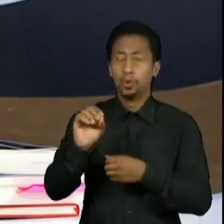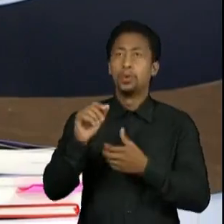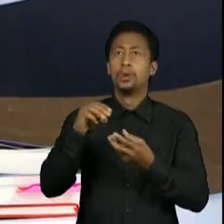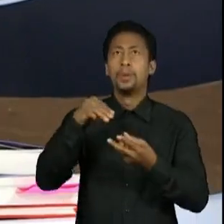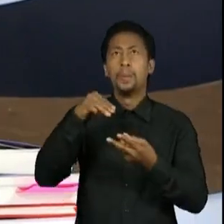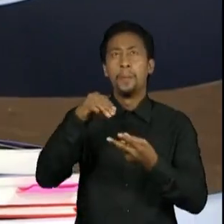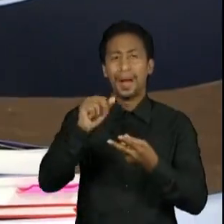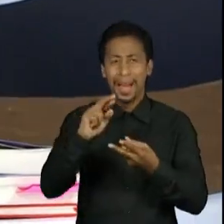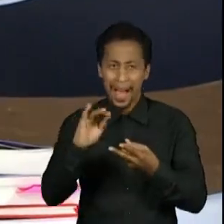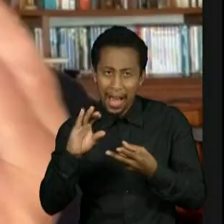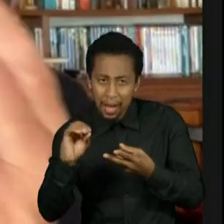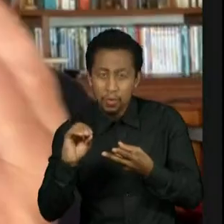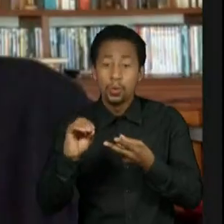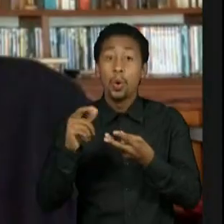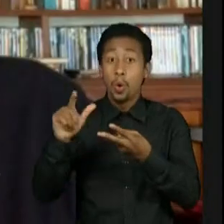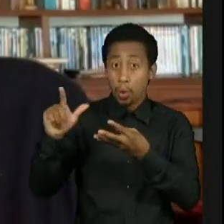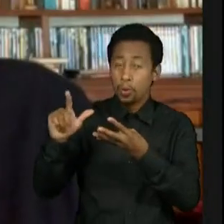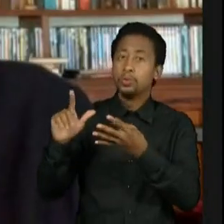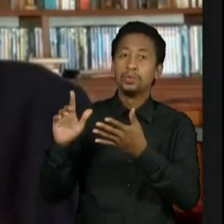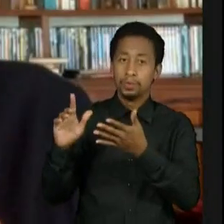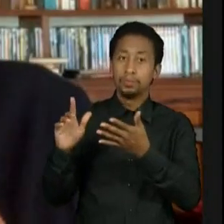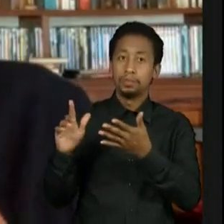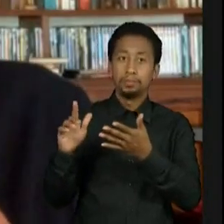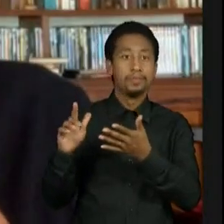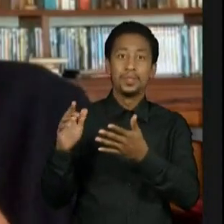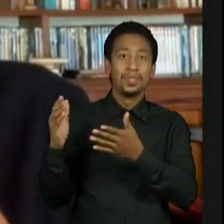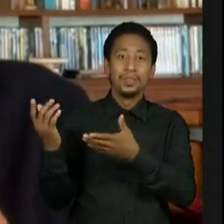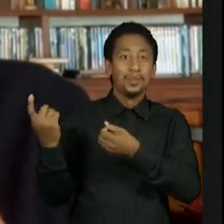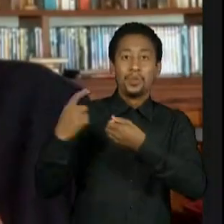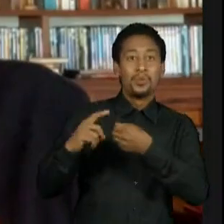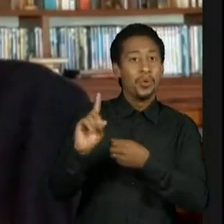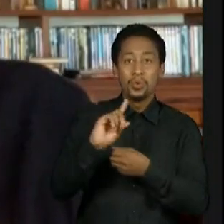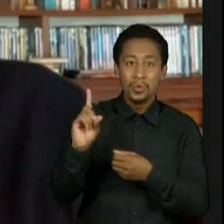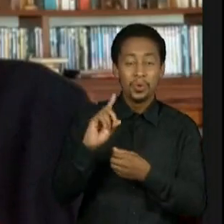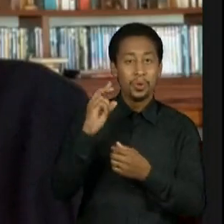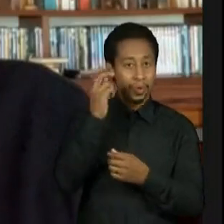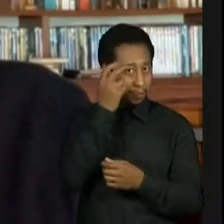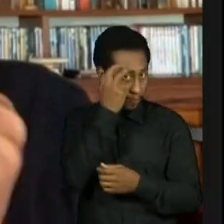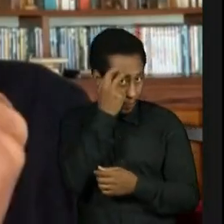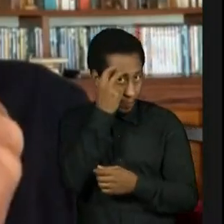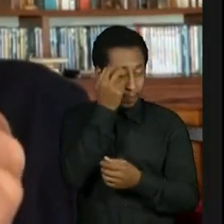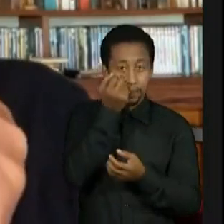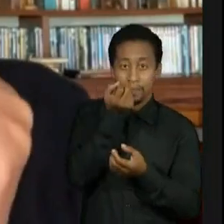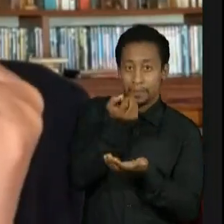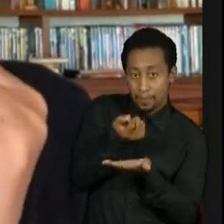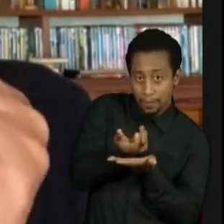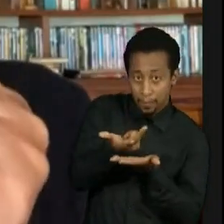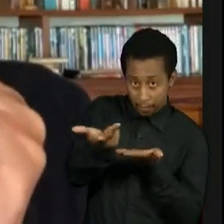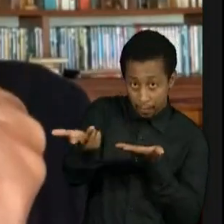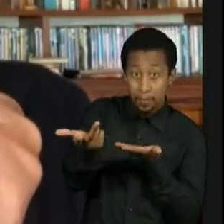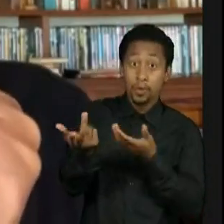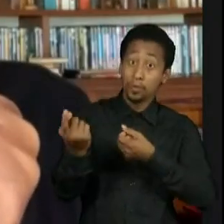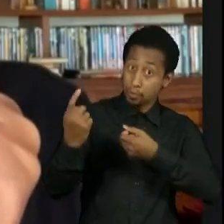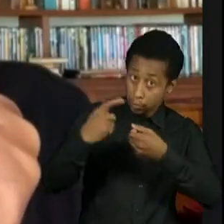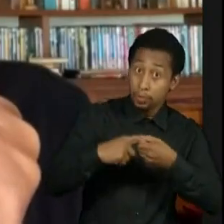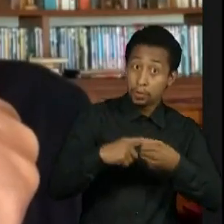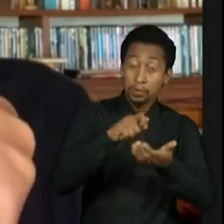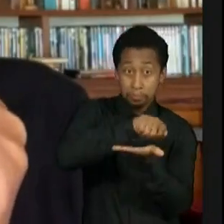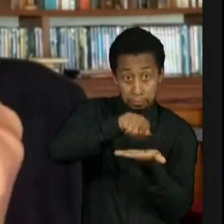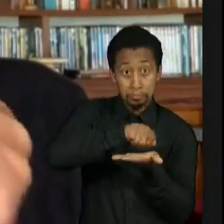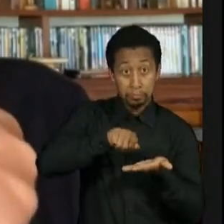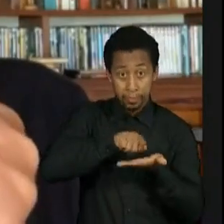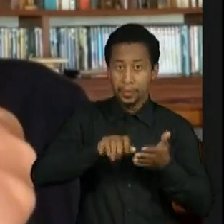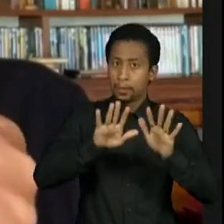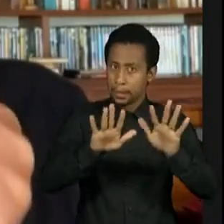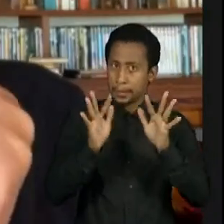continuam apagados. Então, quer dizer, essa indústria acadêmica, ela só favorece Oswaldo de Andrade e Mara de Andrade. E alerto para uma coisa,